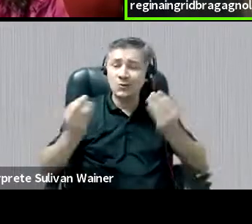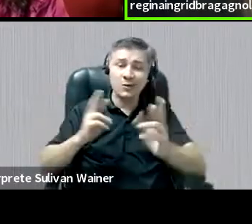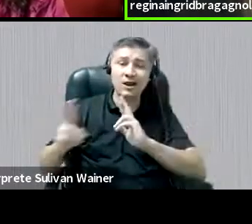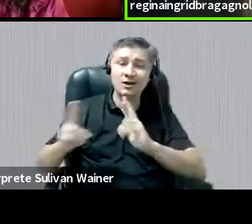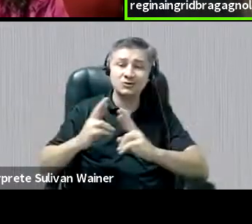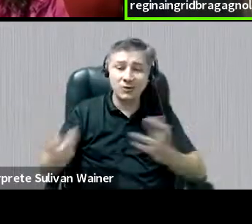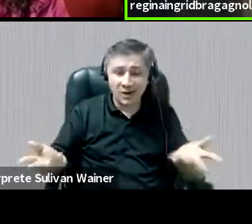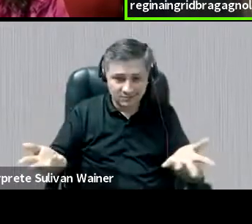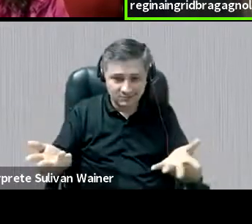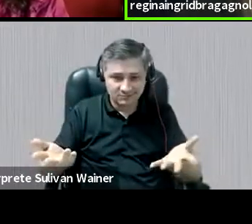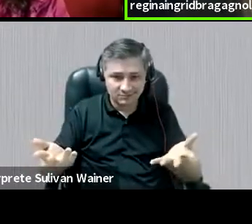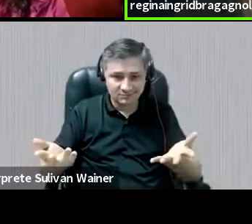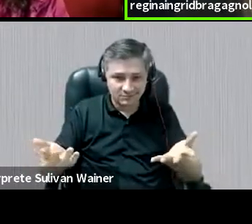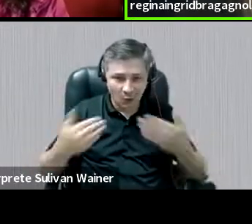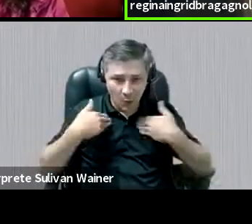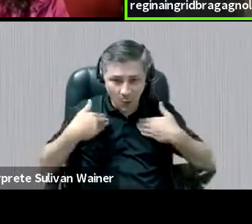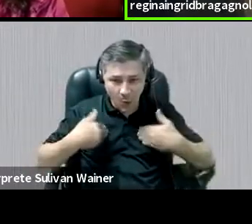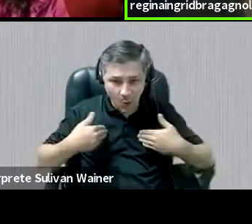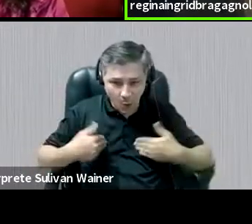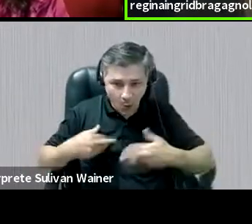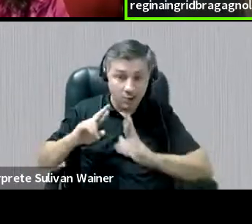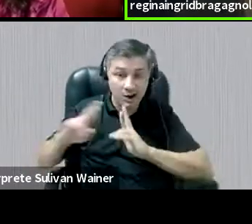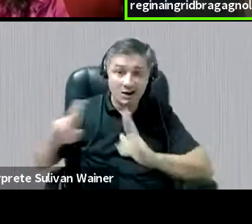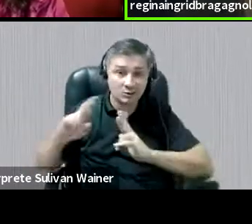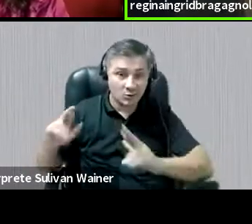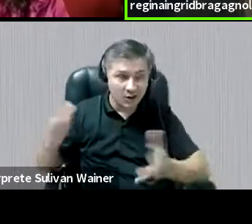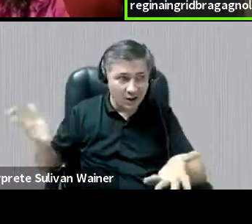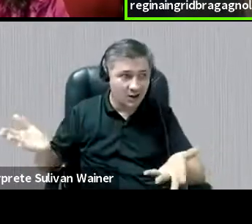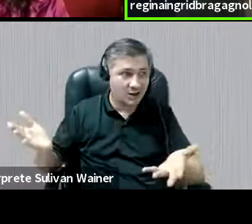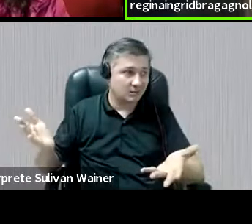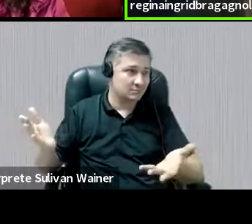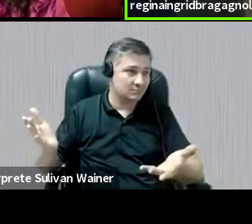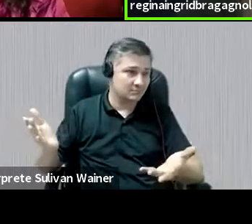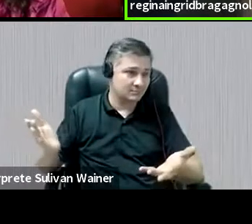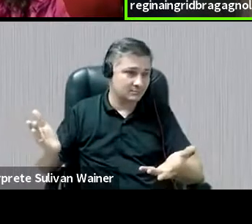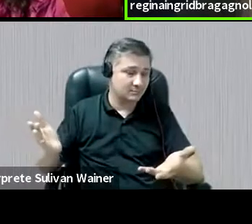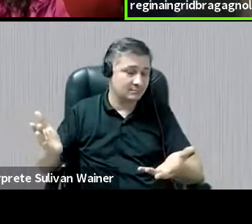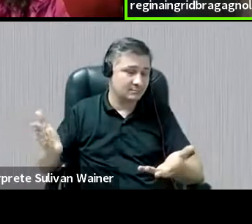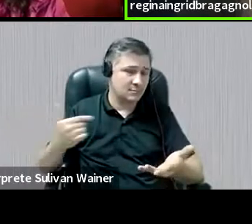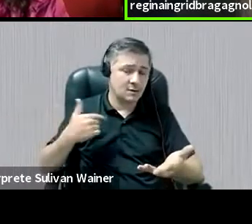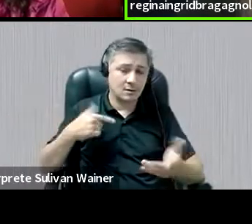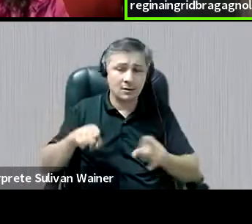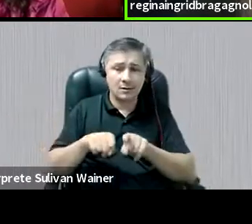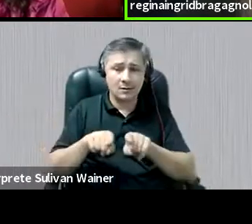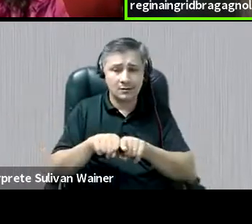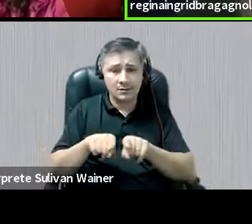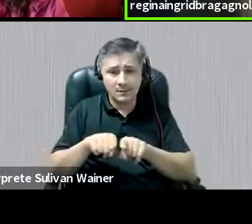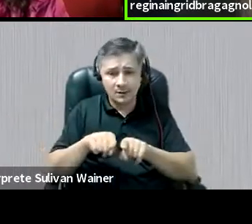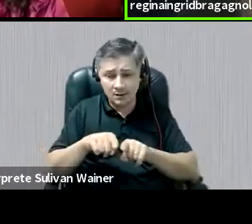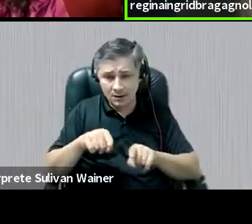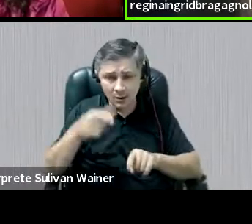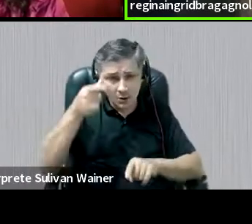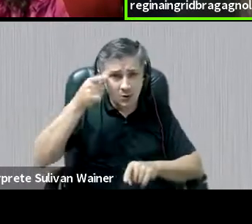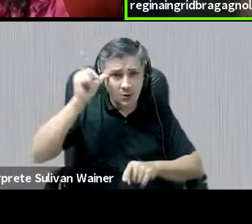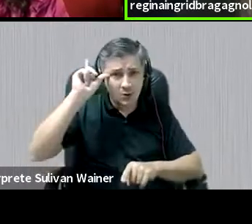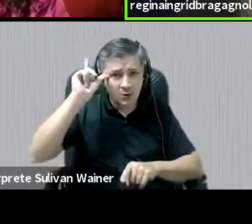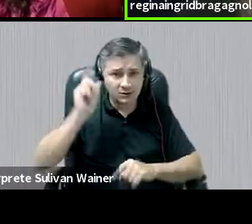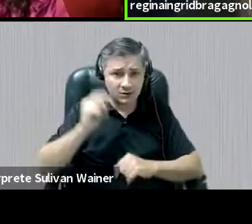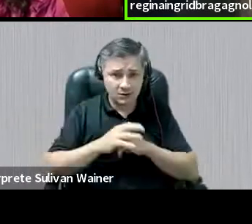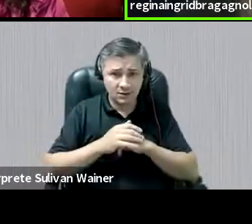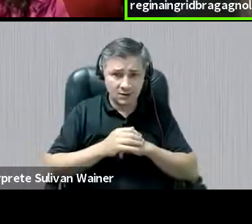essa questão que a Raquel traz. E aí escutei, ontem, quando